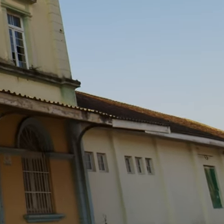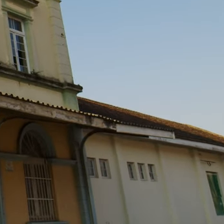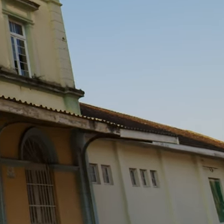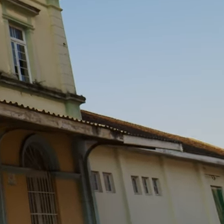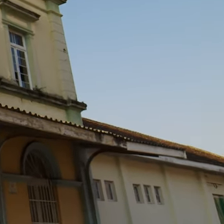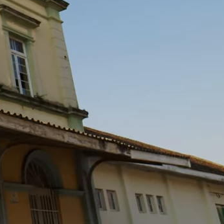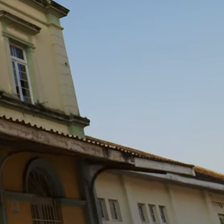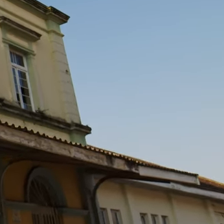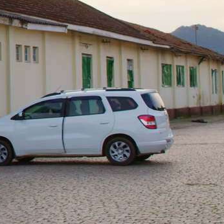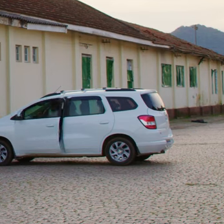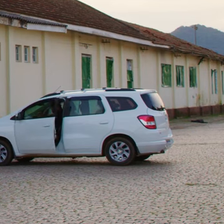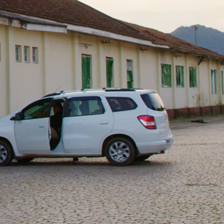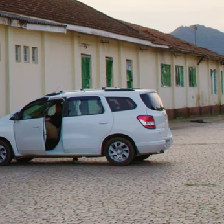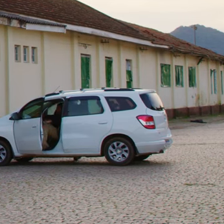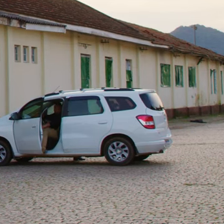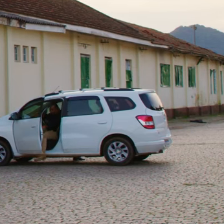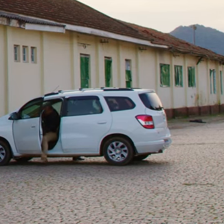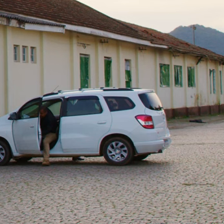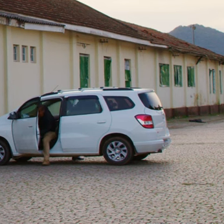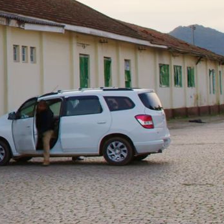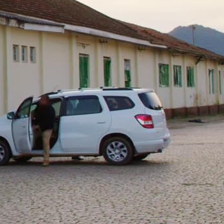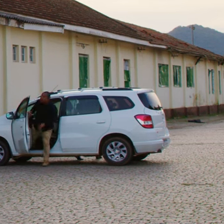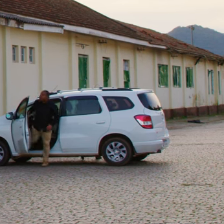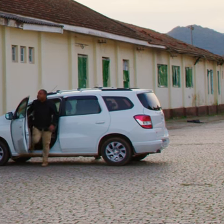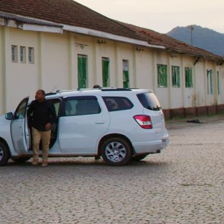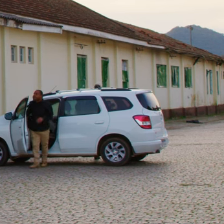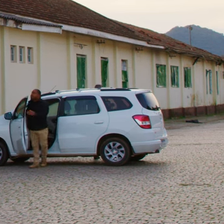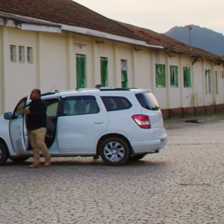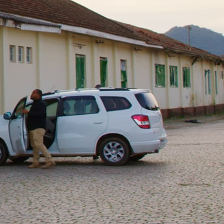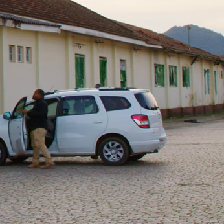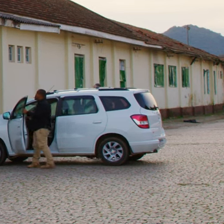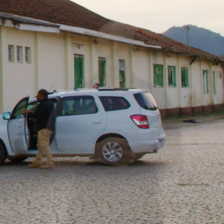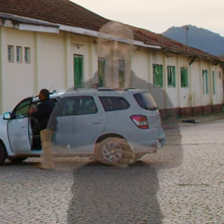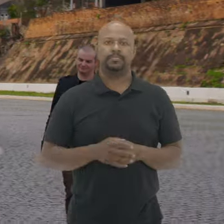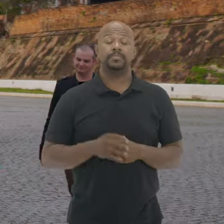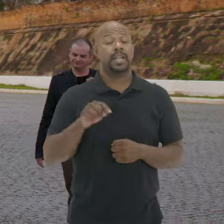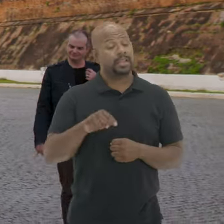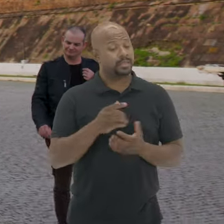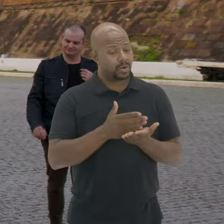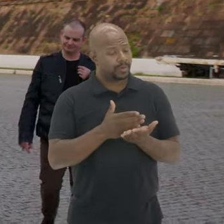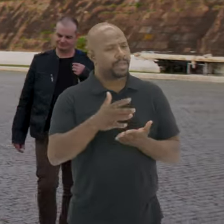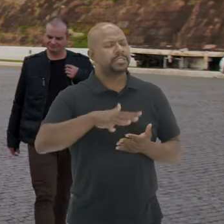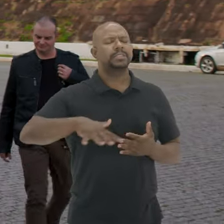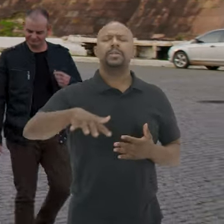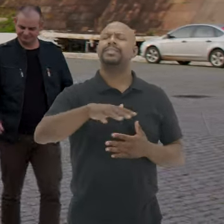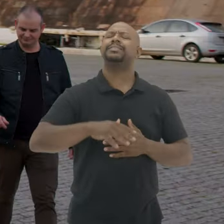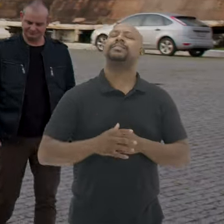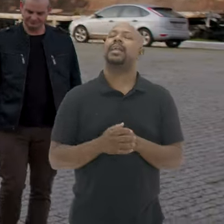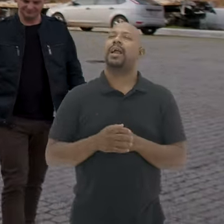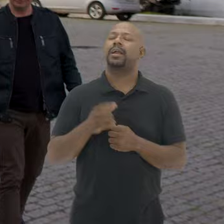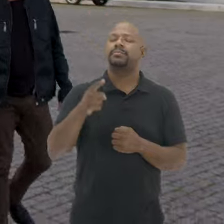Eles param o carro em frente à estação Que está abandonada Descem e caminham pelo local E aqui começa então